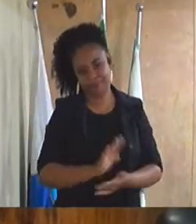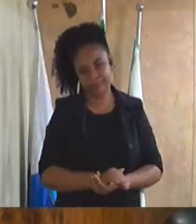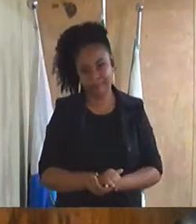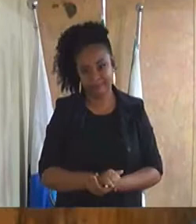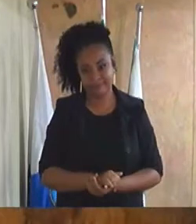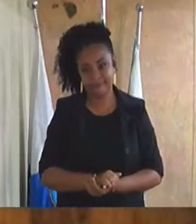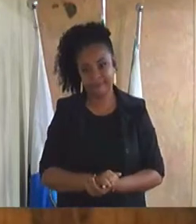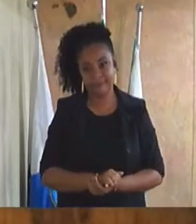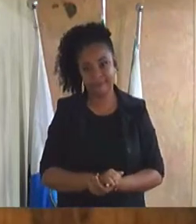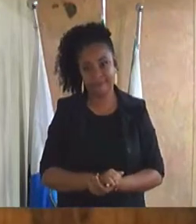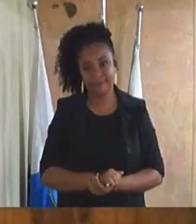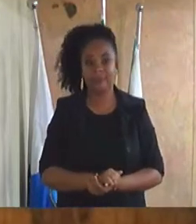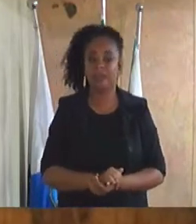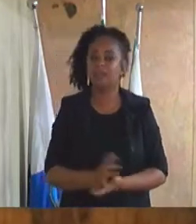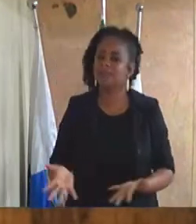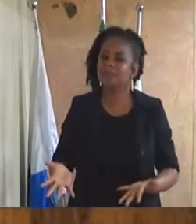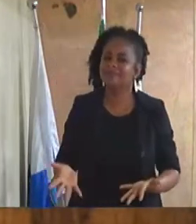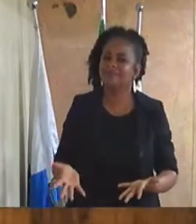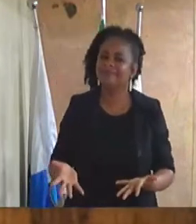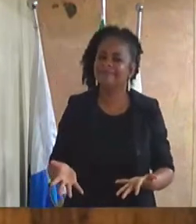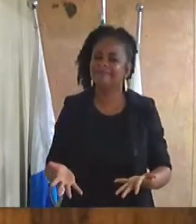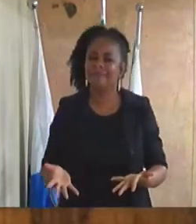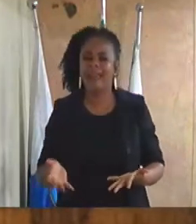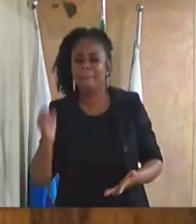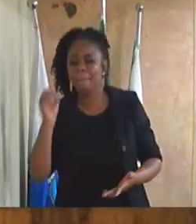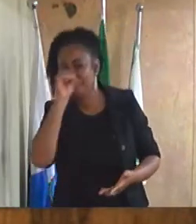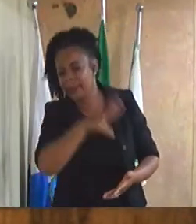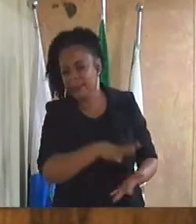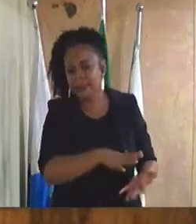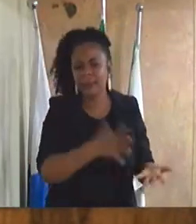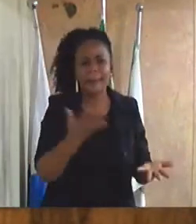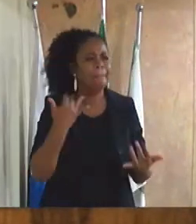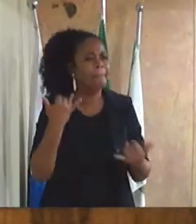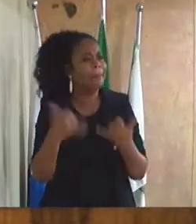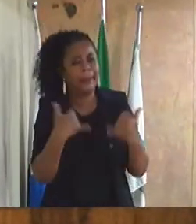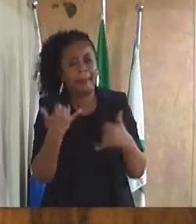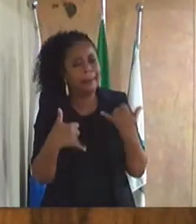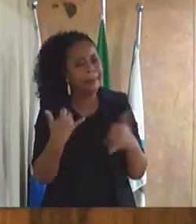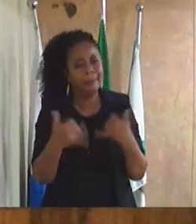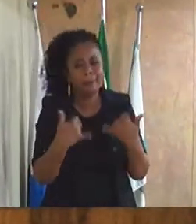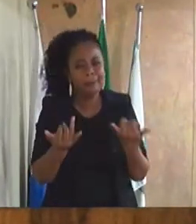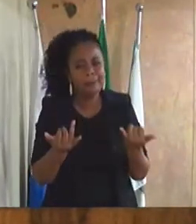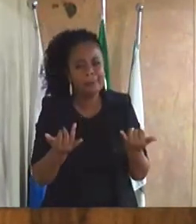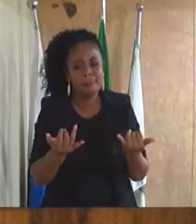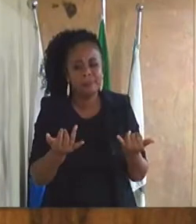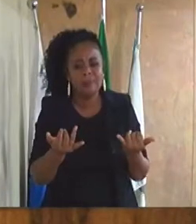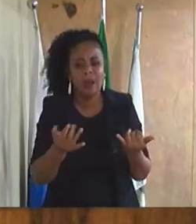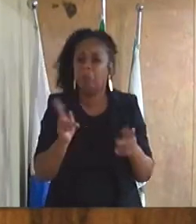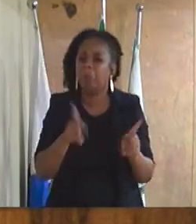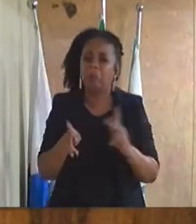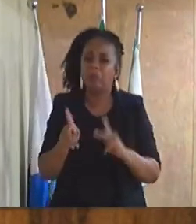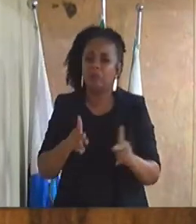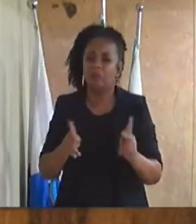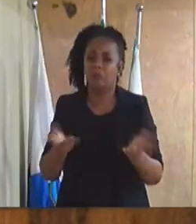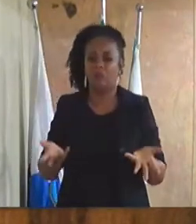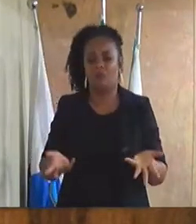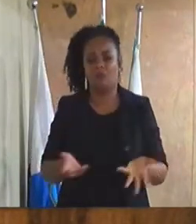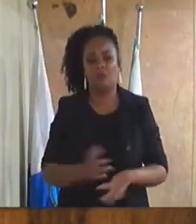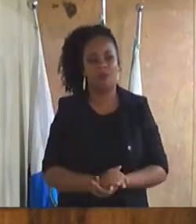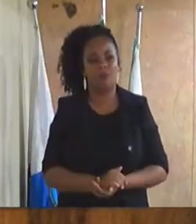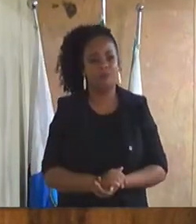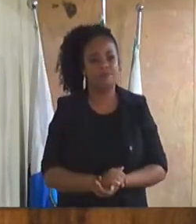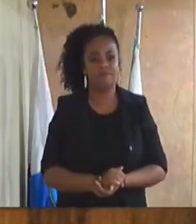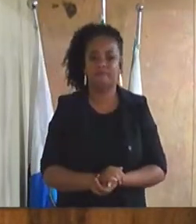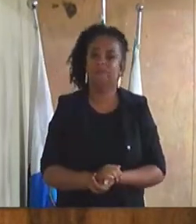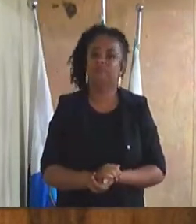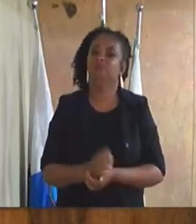Está colocando, eles estão abusando, eles estão brincando com a população de